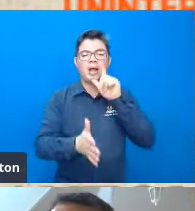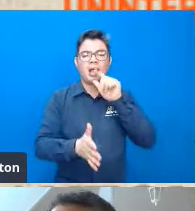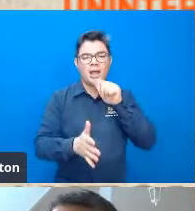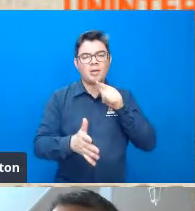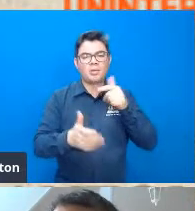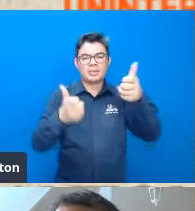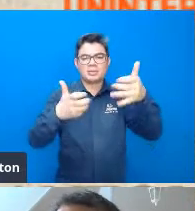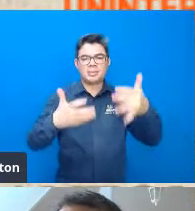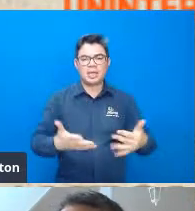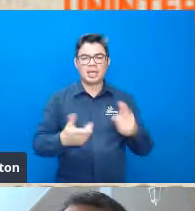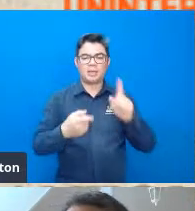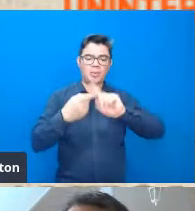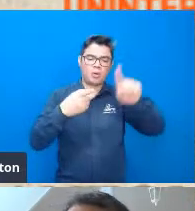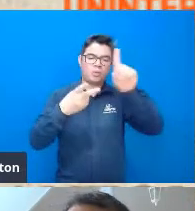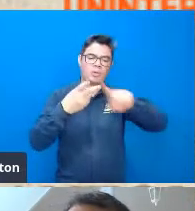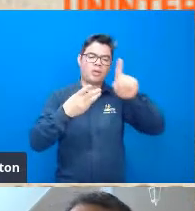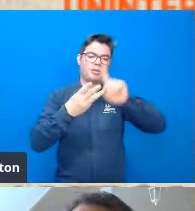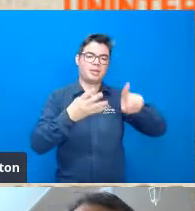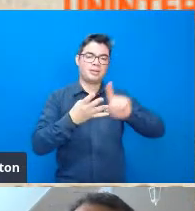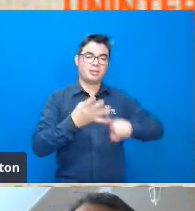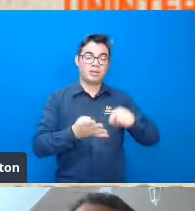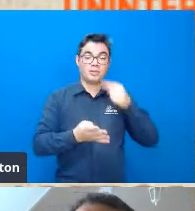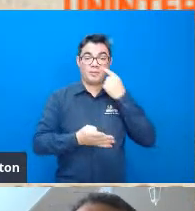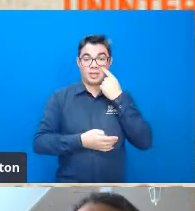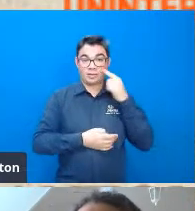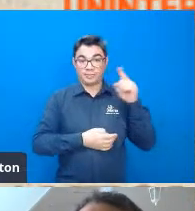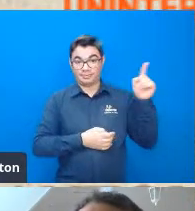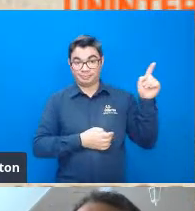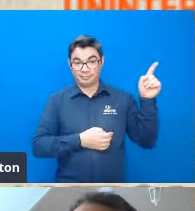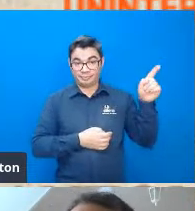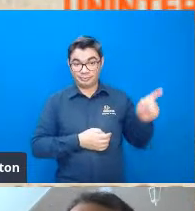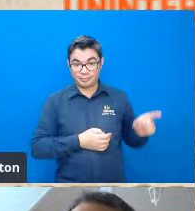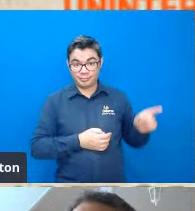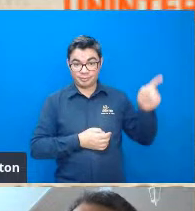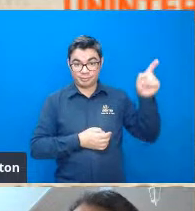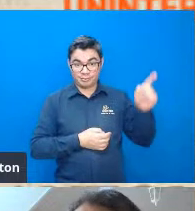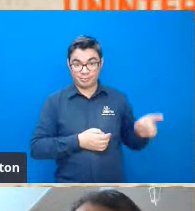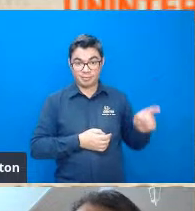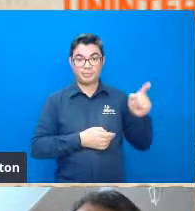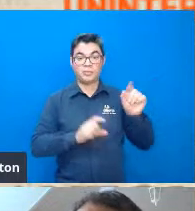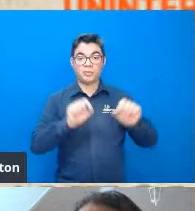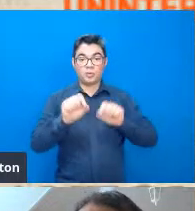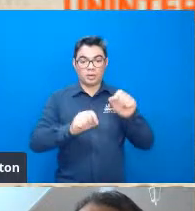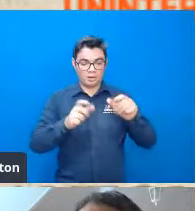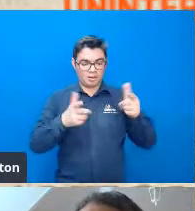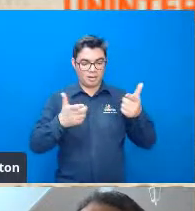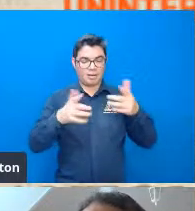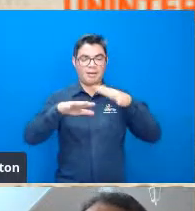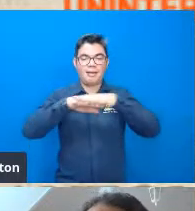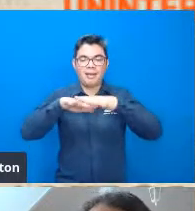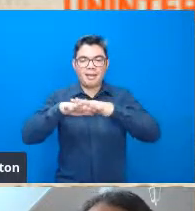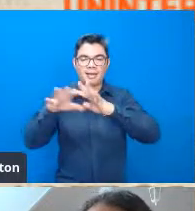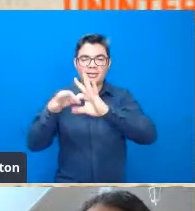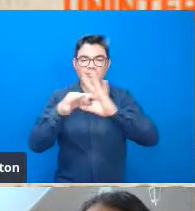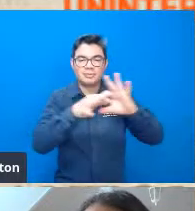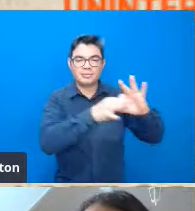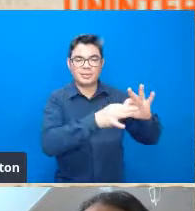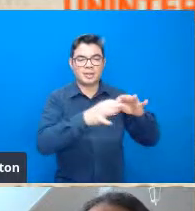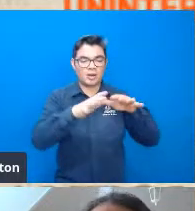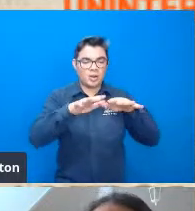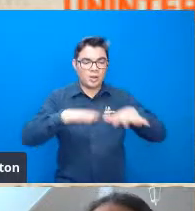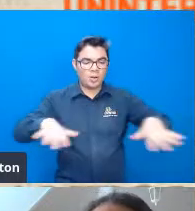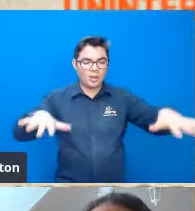princípio básico da análise morfométrica fluvial fazer a hierarquização de uma rede hidrográfica que então é um